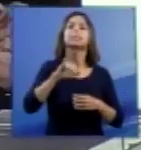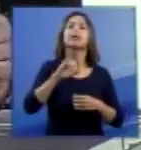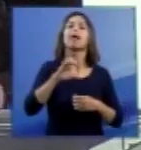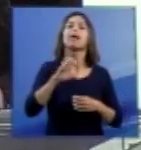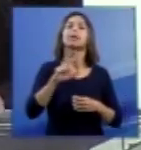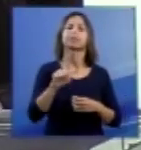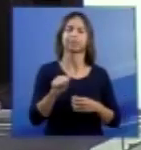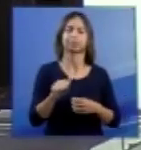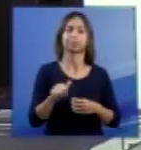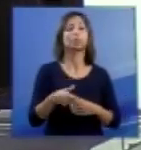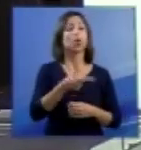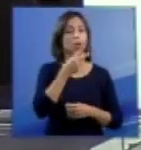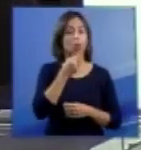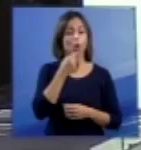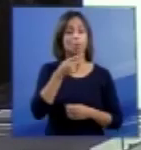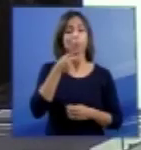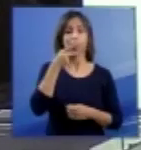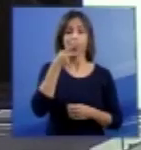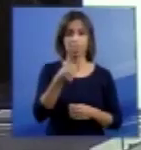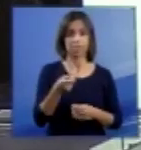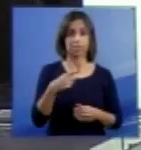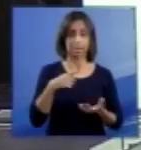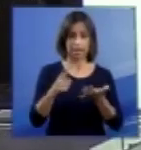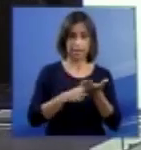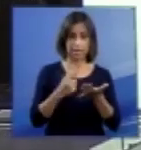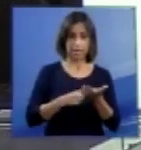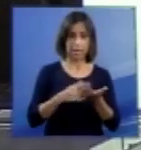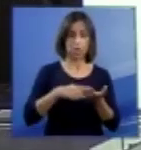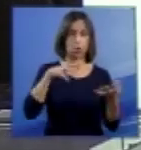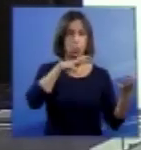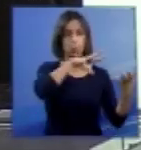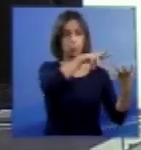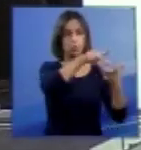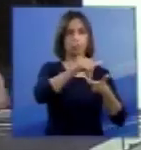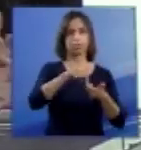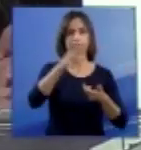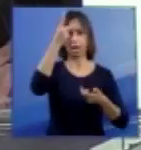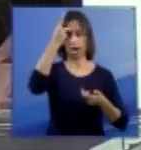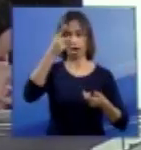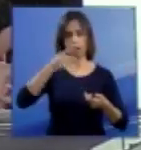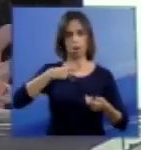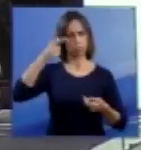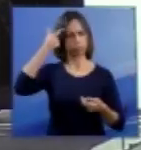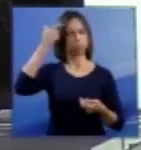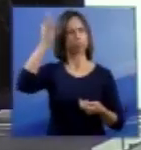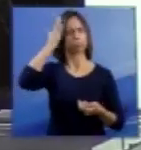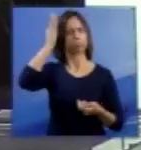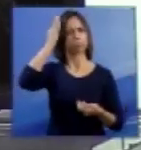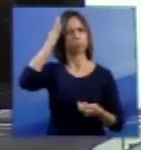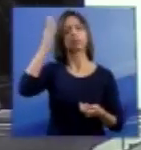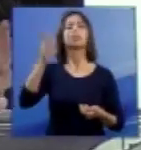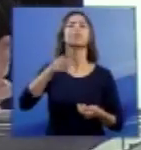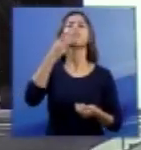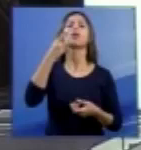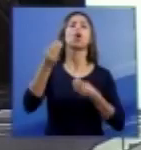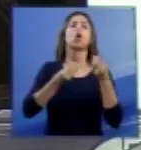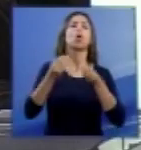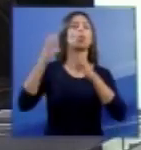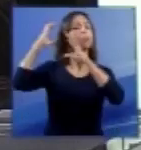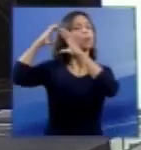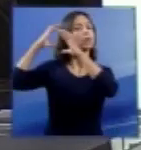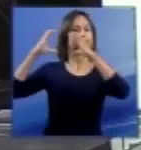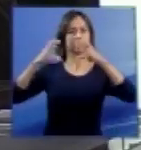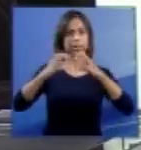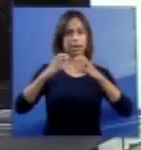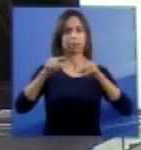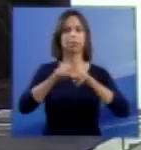diz Goswami, no seu livro Universo Autoconsciente, falando sobre a interação cérebro-mente, portanto, a sua postura